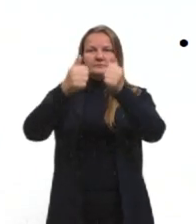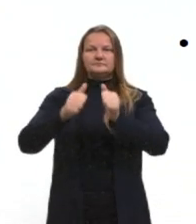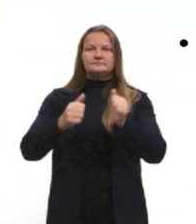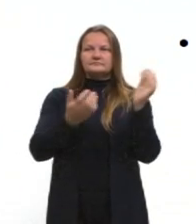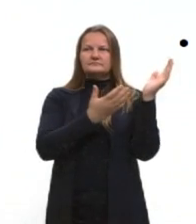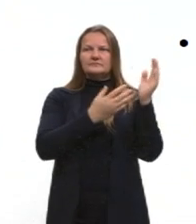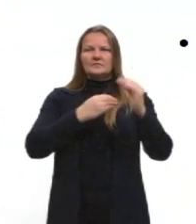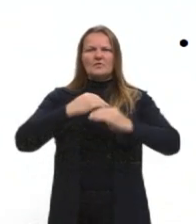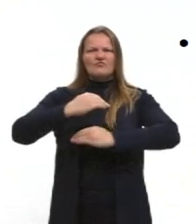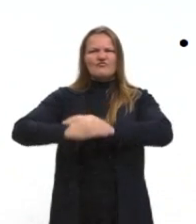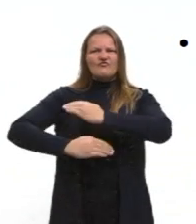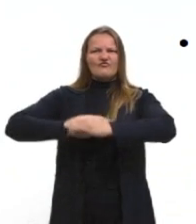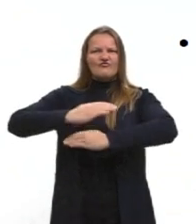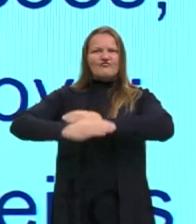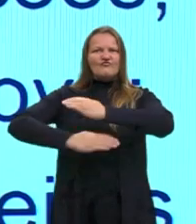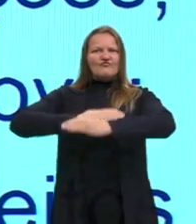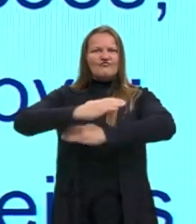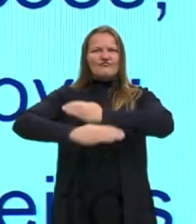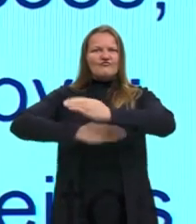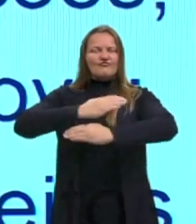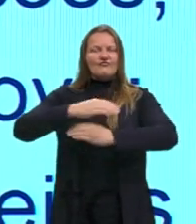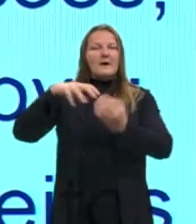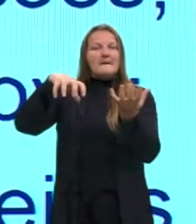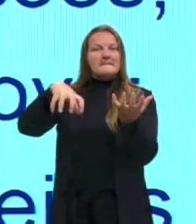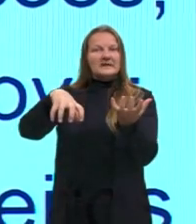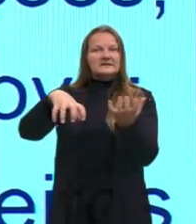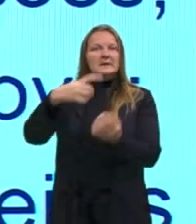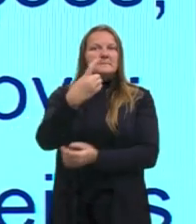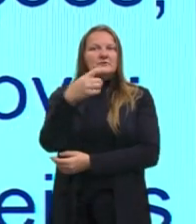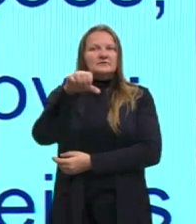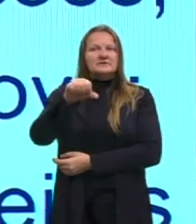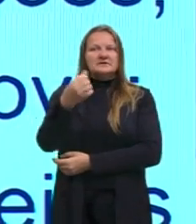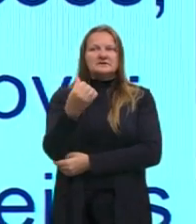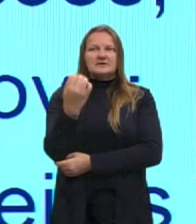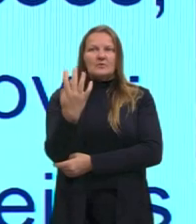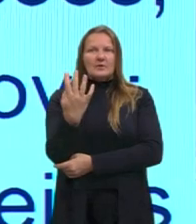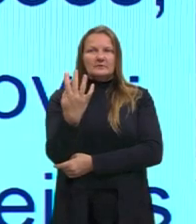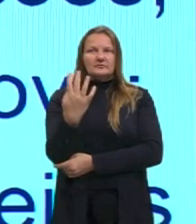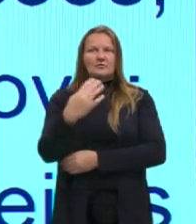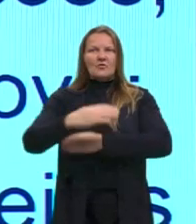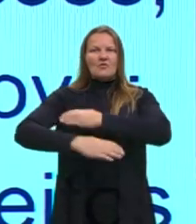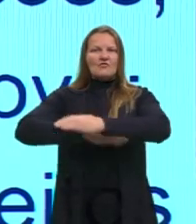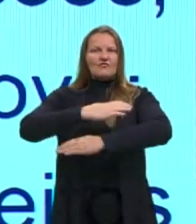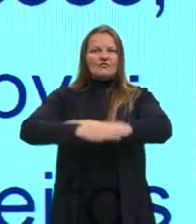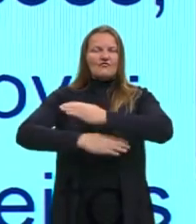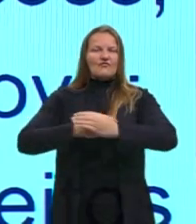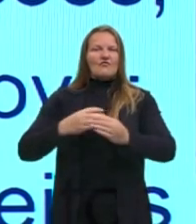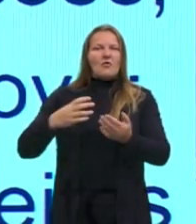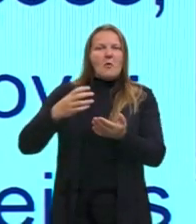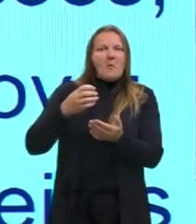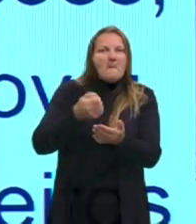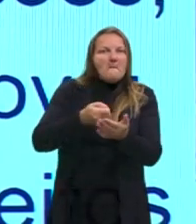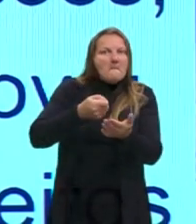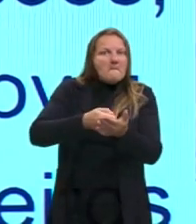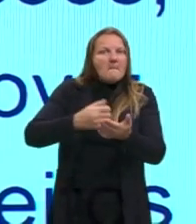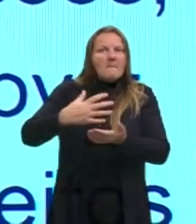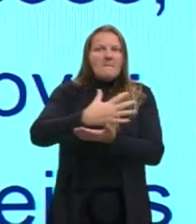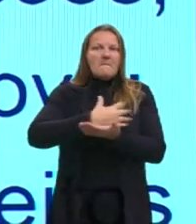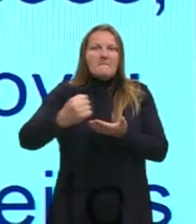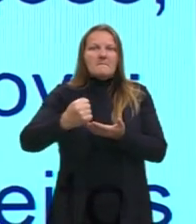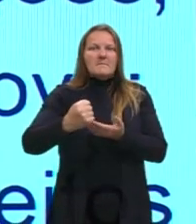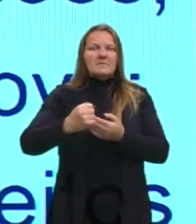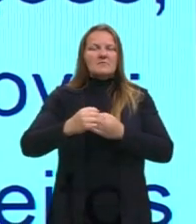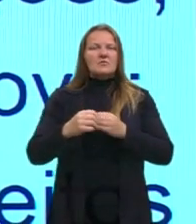tanques em Brasília, em 1964. Então, os militares tomaram o poder colocando